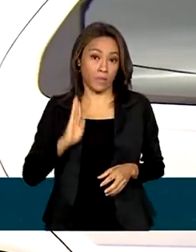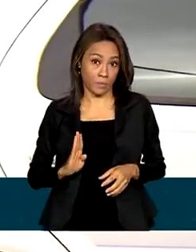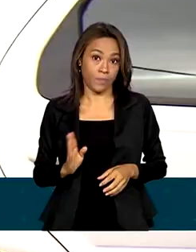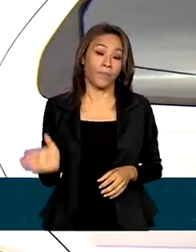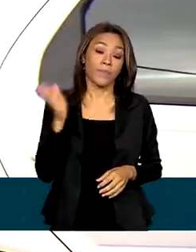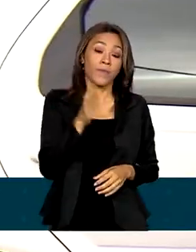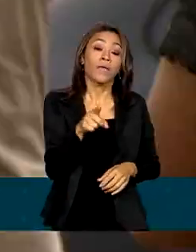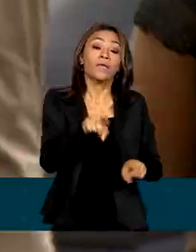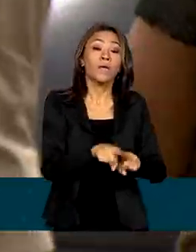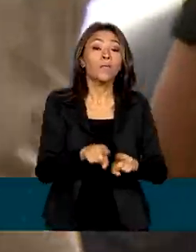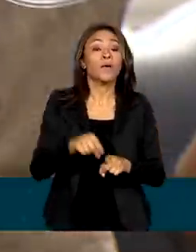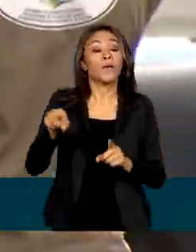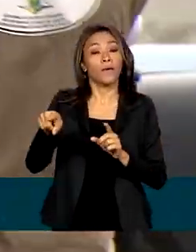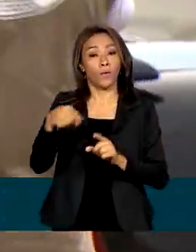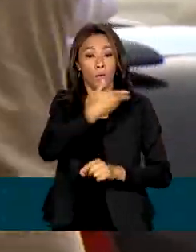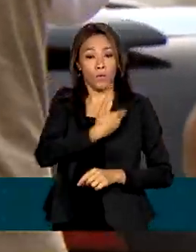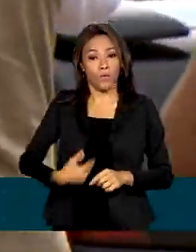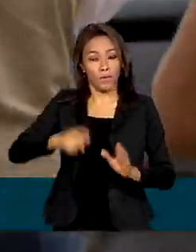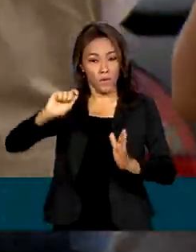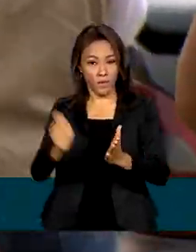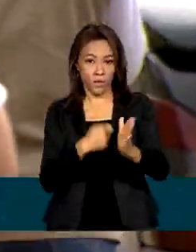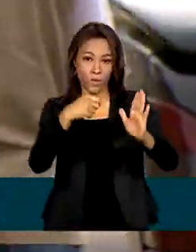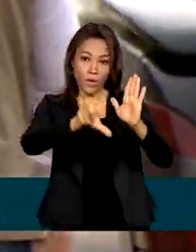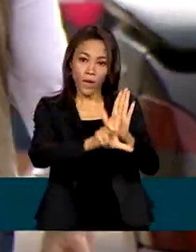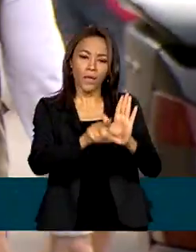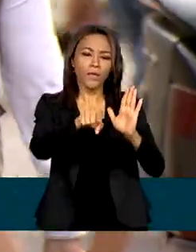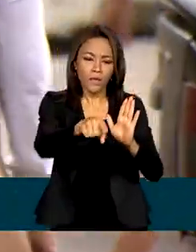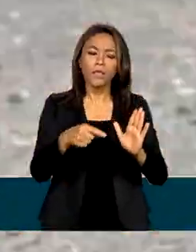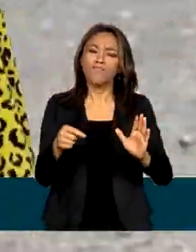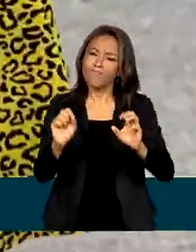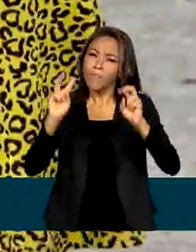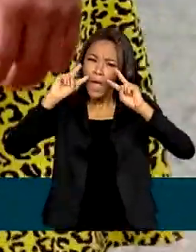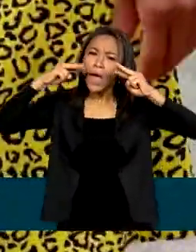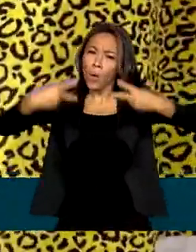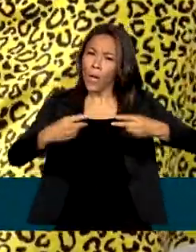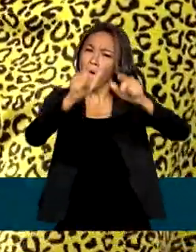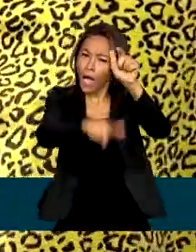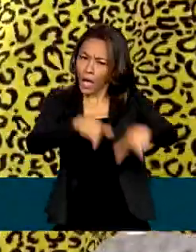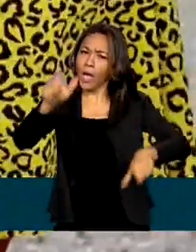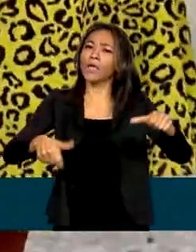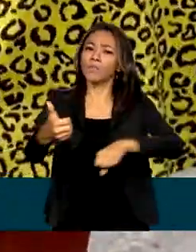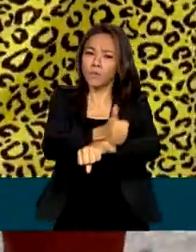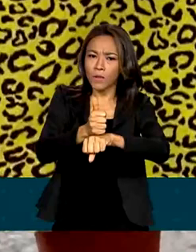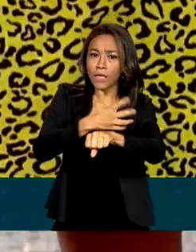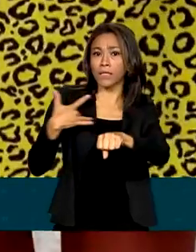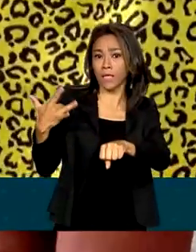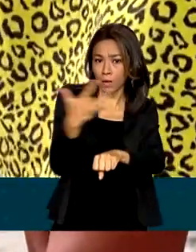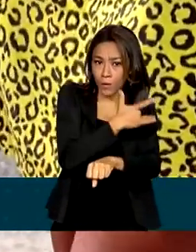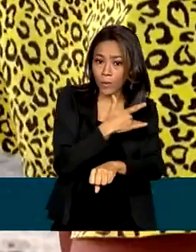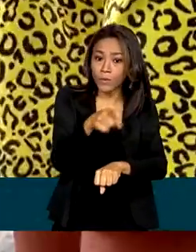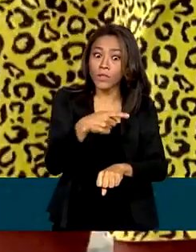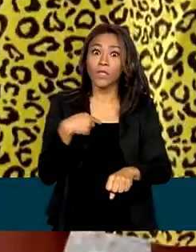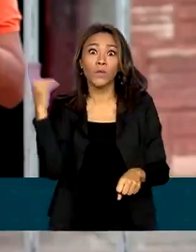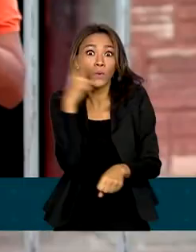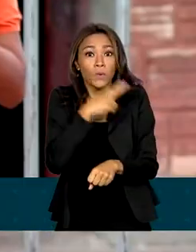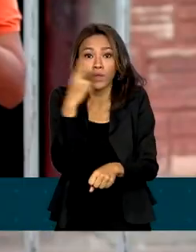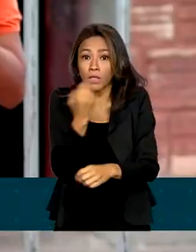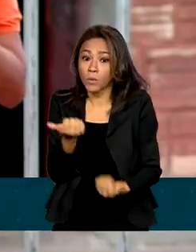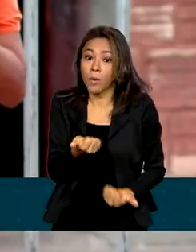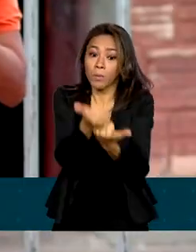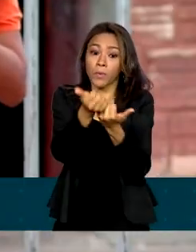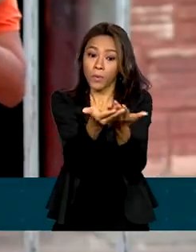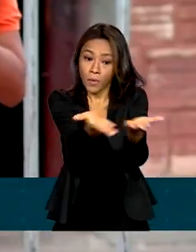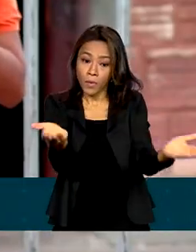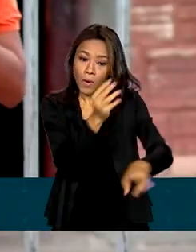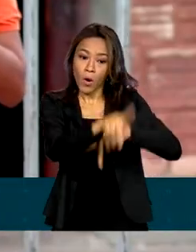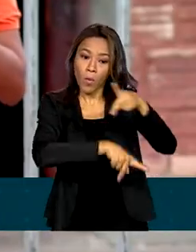lei que reconhece agentes comunitários como profissionais de saúde e determinou socorro urgente ao povo Yanomami, em Roraima,